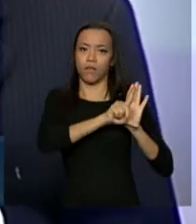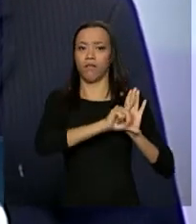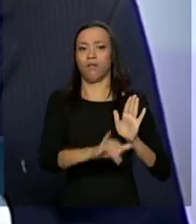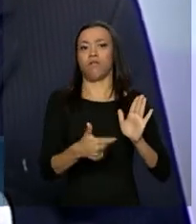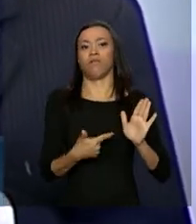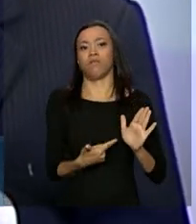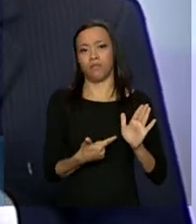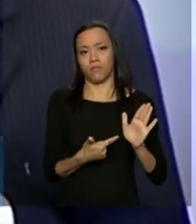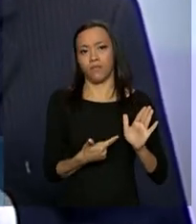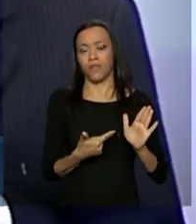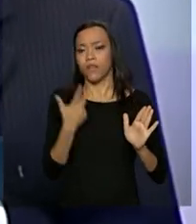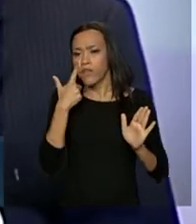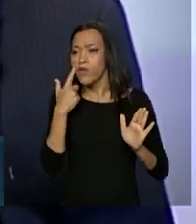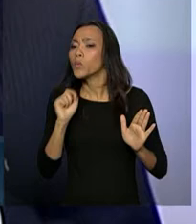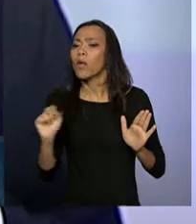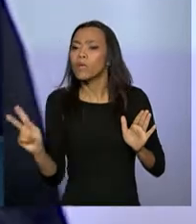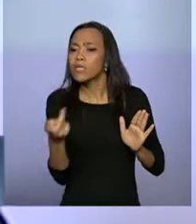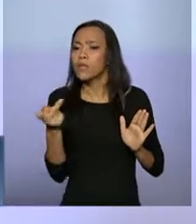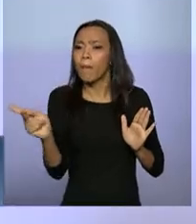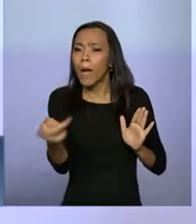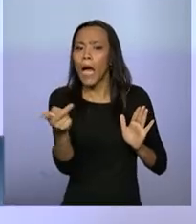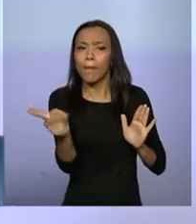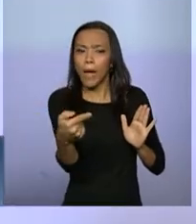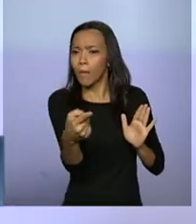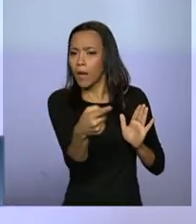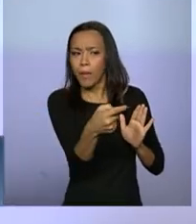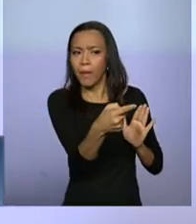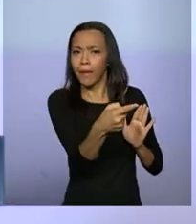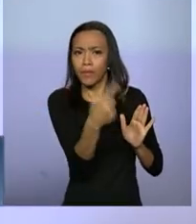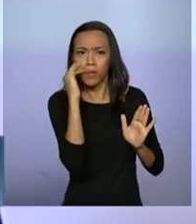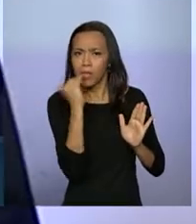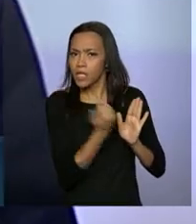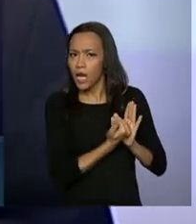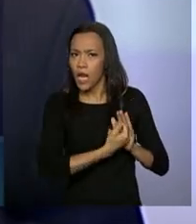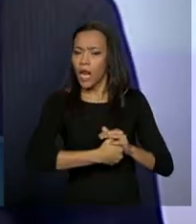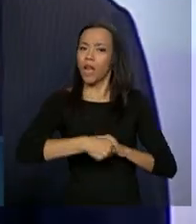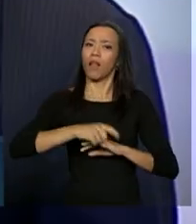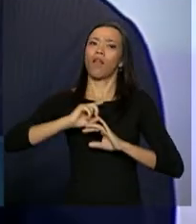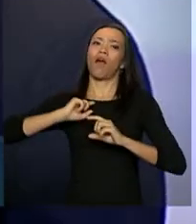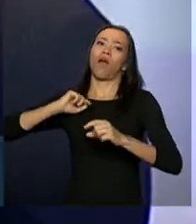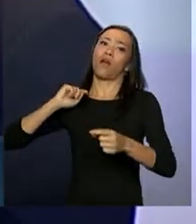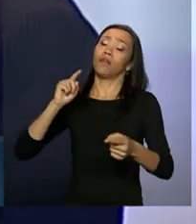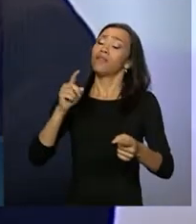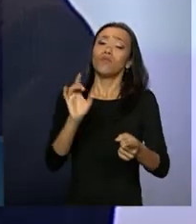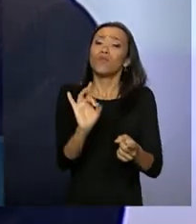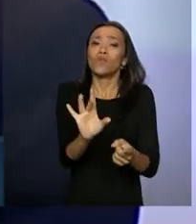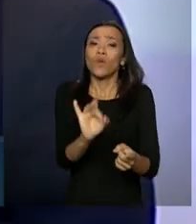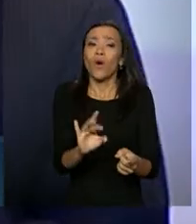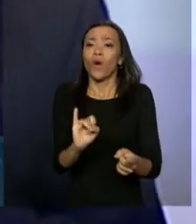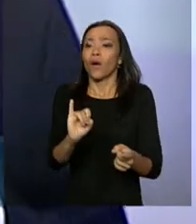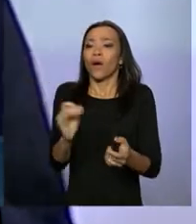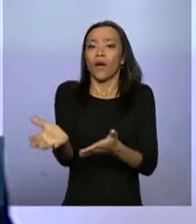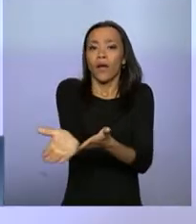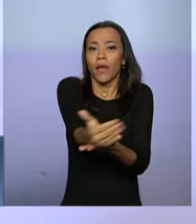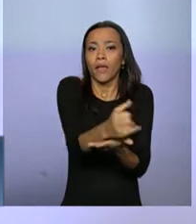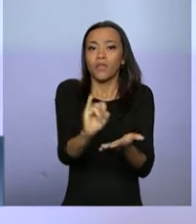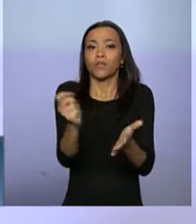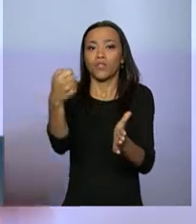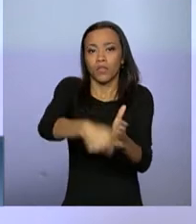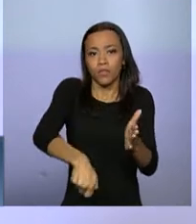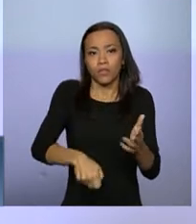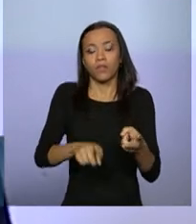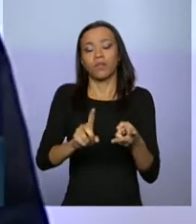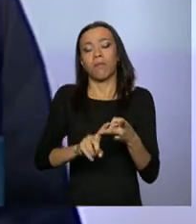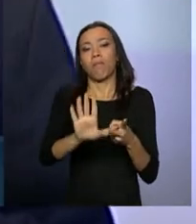com que as ações que são tarefas nossas de realizar, não só na arrecadação, mas no combate ao trabalho infantil,